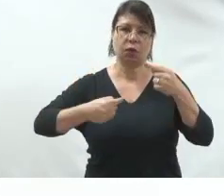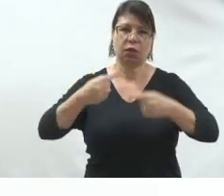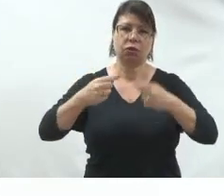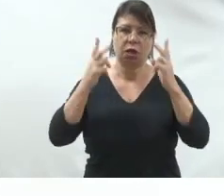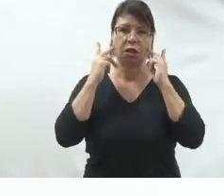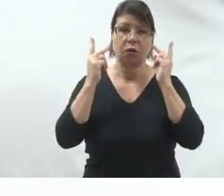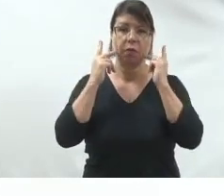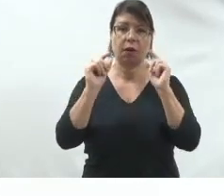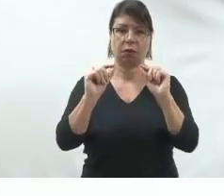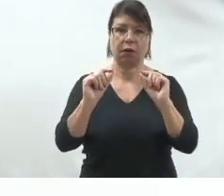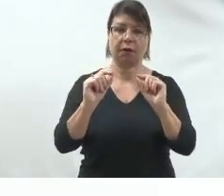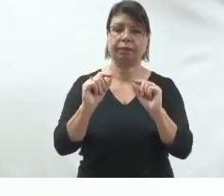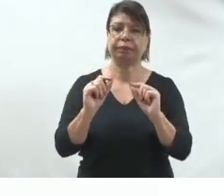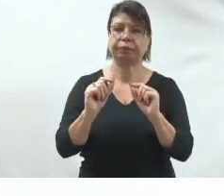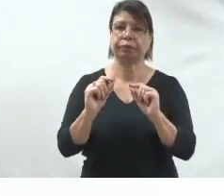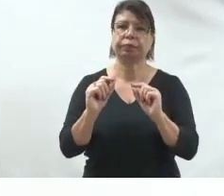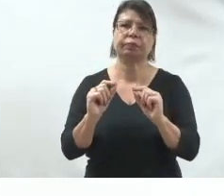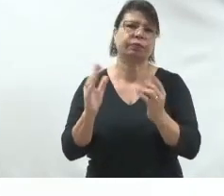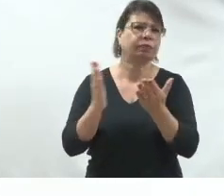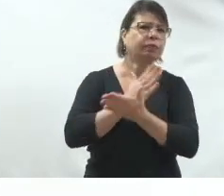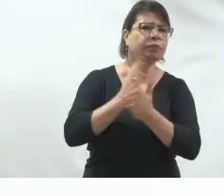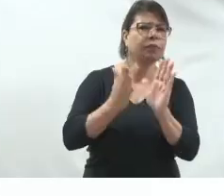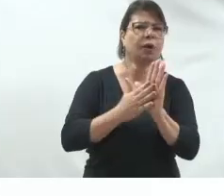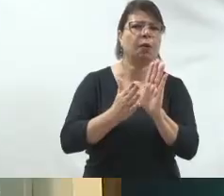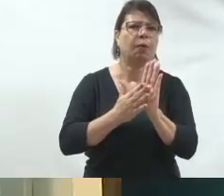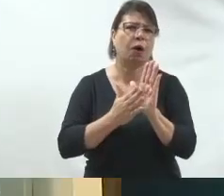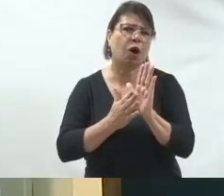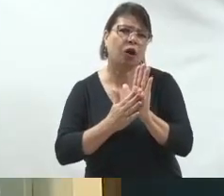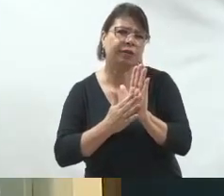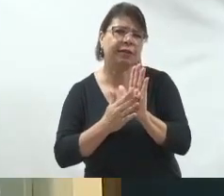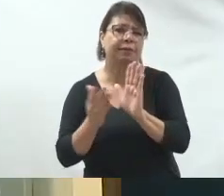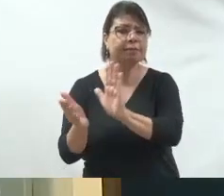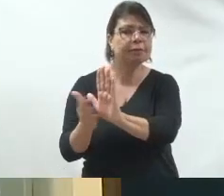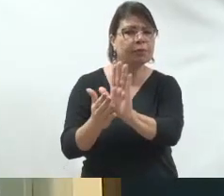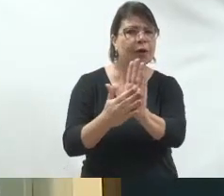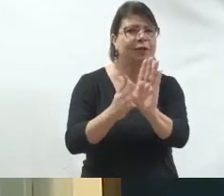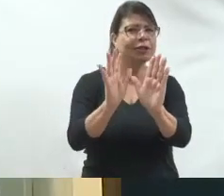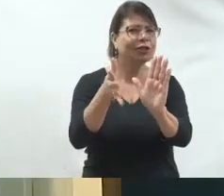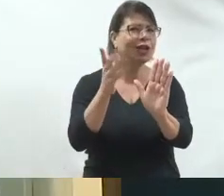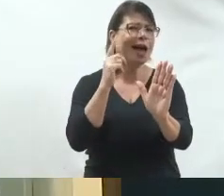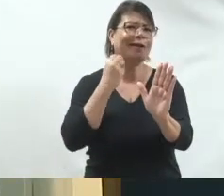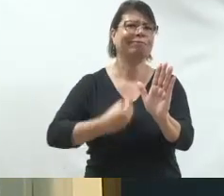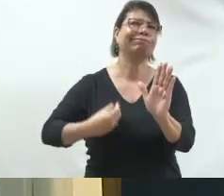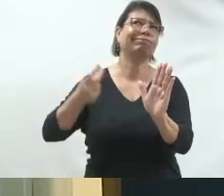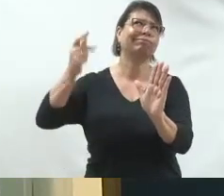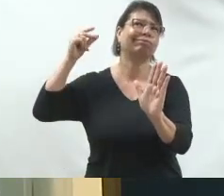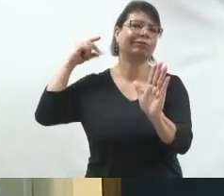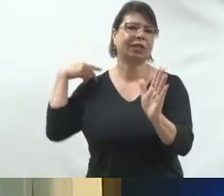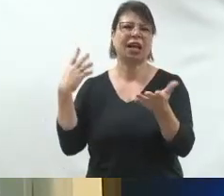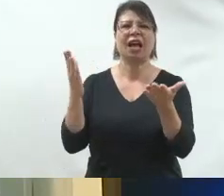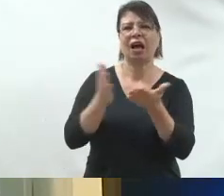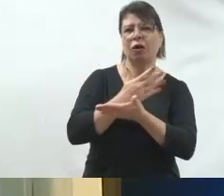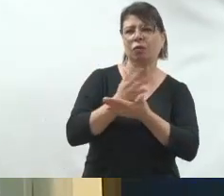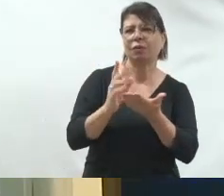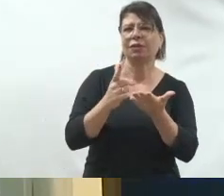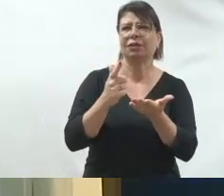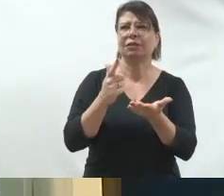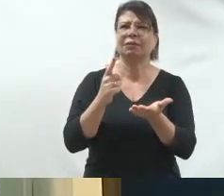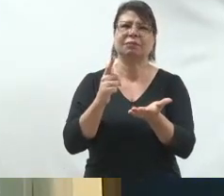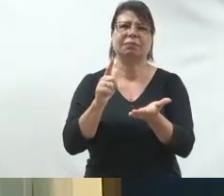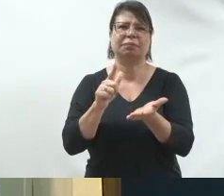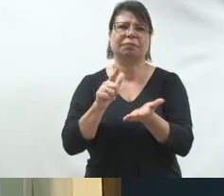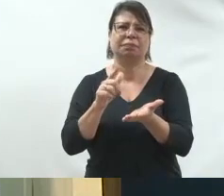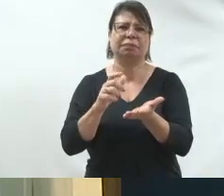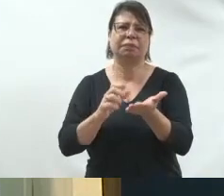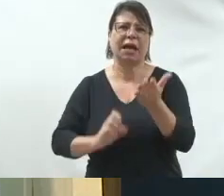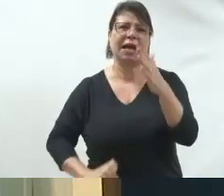aparecerem aquelas propostas. E sempre existiram. Quando só tinha material impresso, da gráfica que